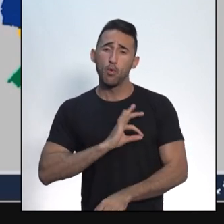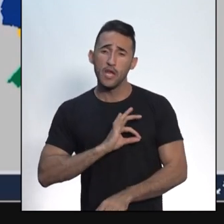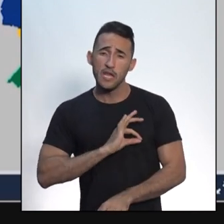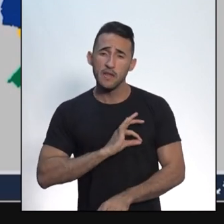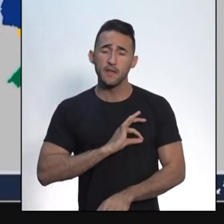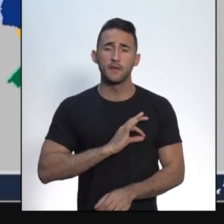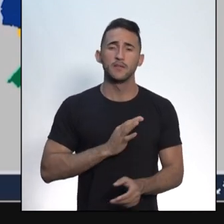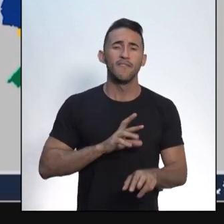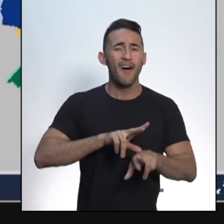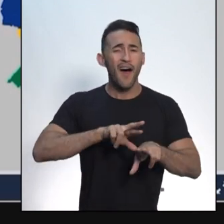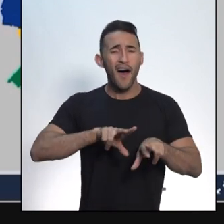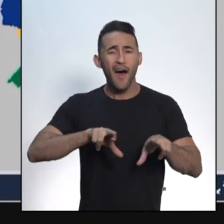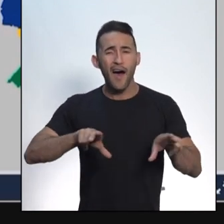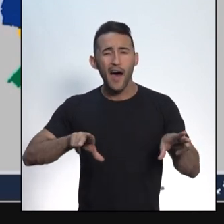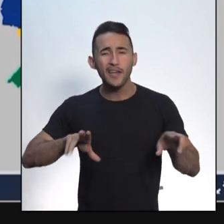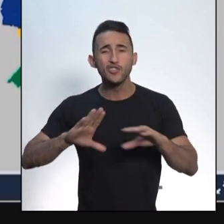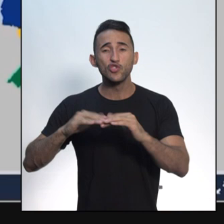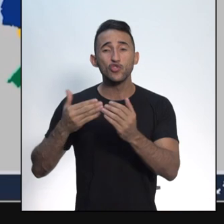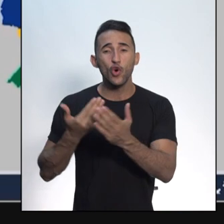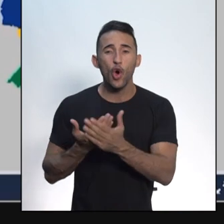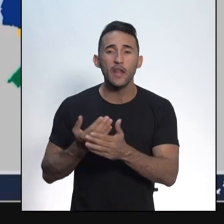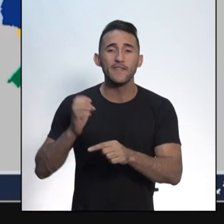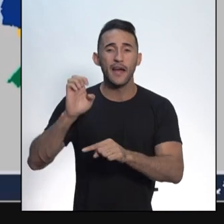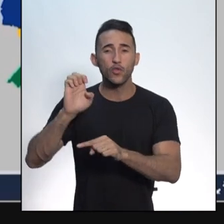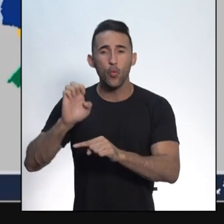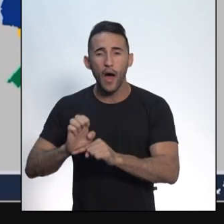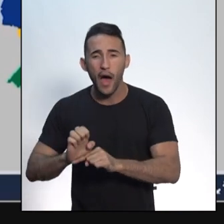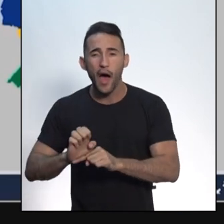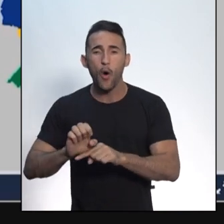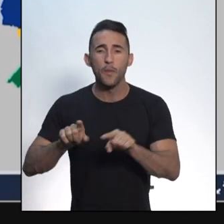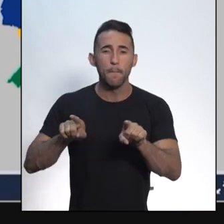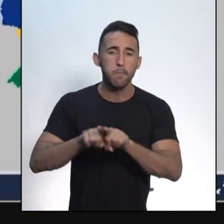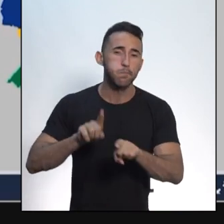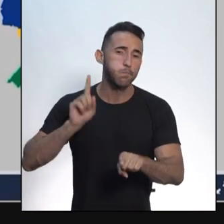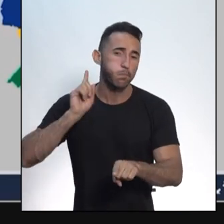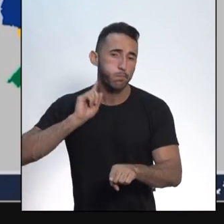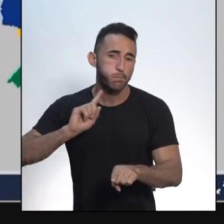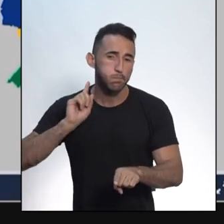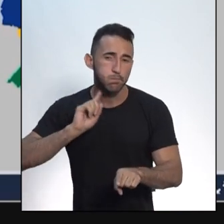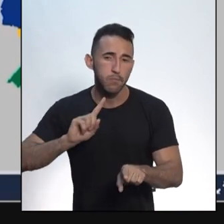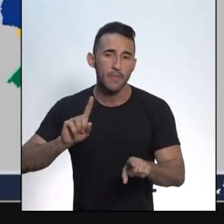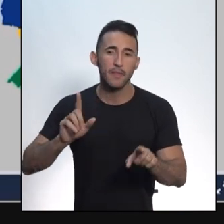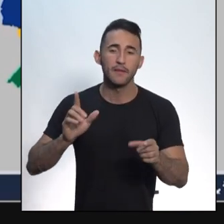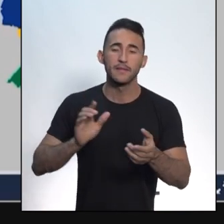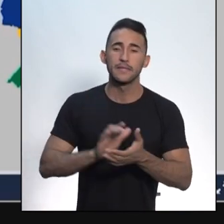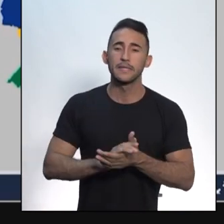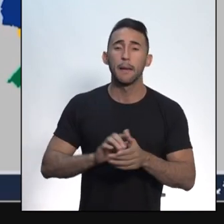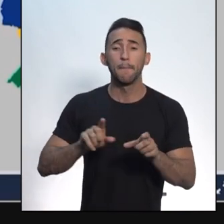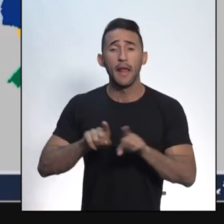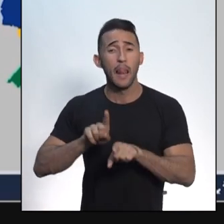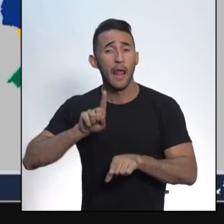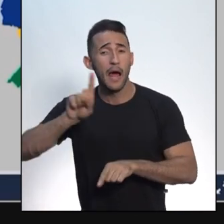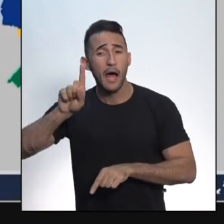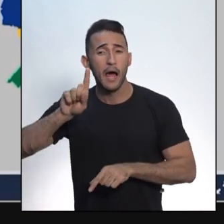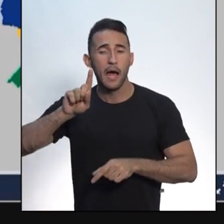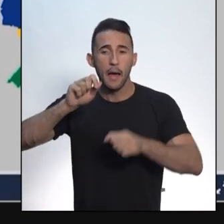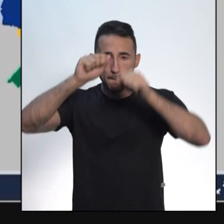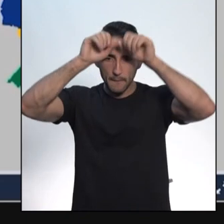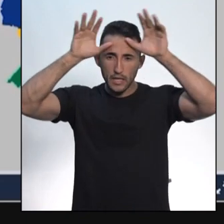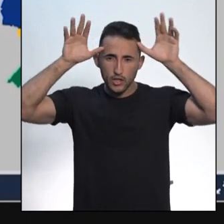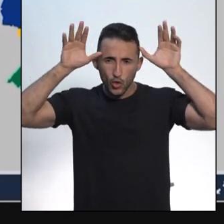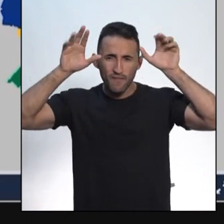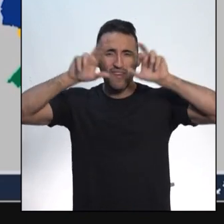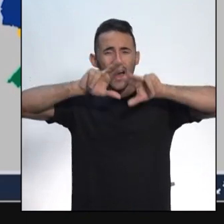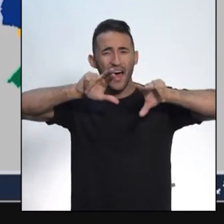É por isso que existem escolas estaduais no estado de Minas Gerais, escolas estaduais no Amazonas, escolas